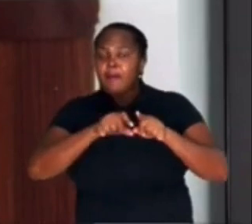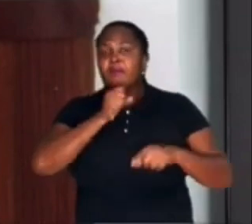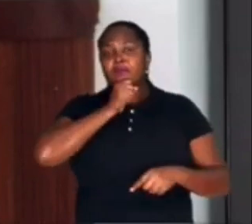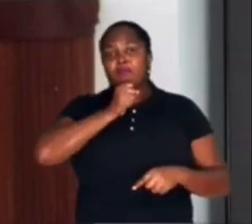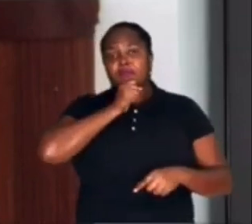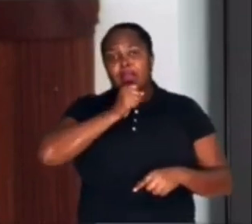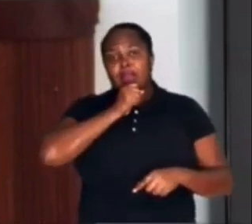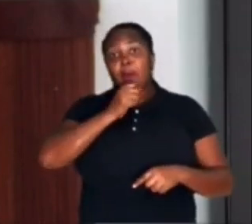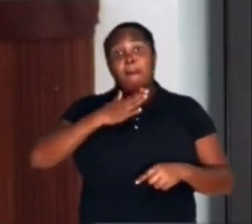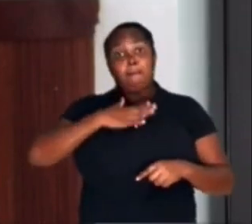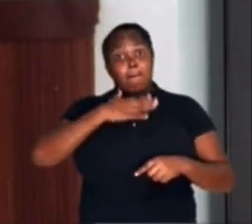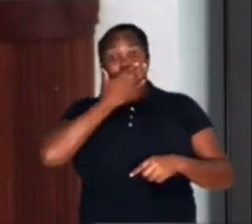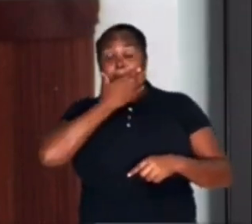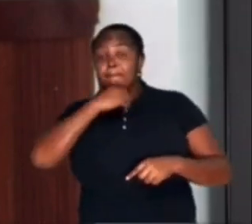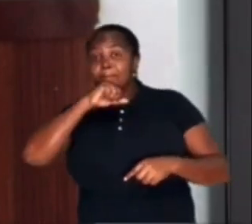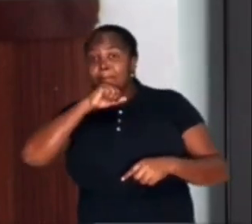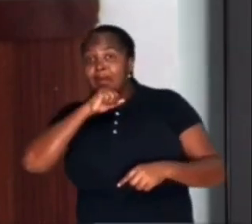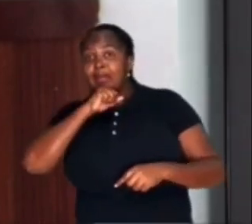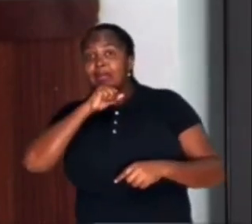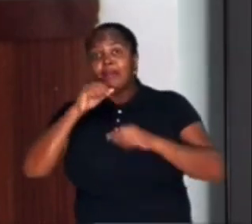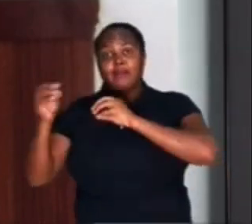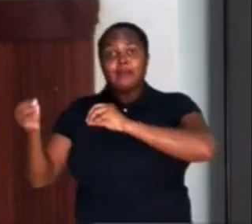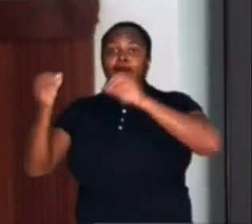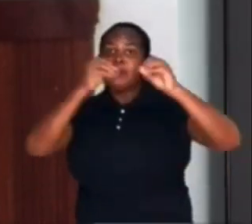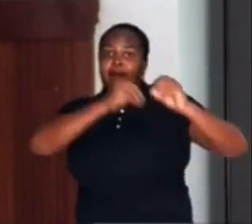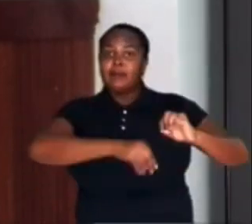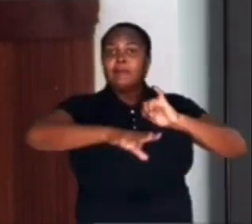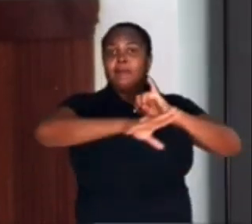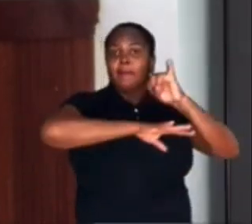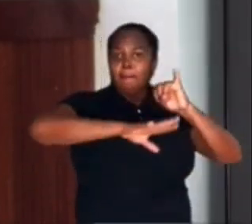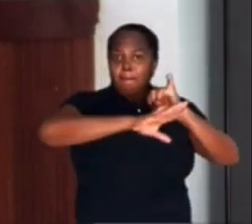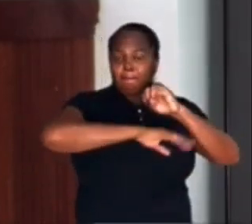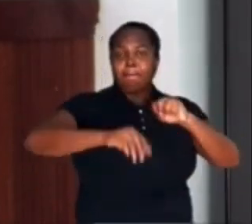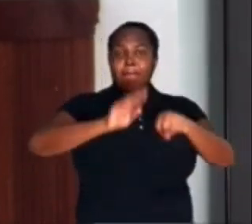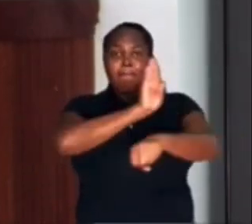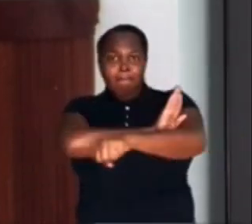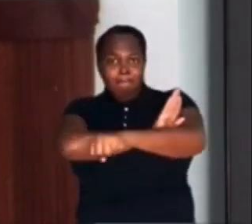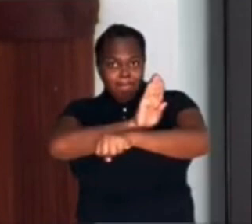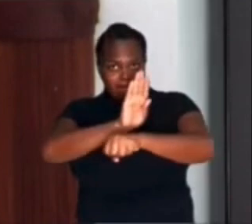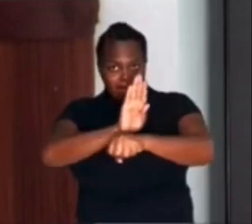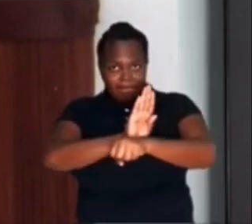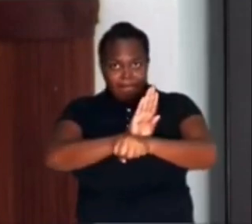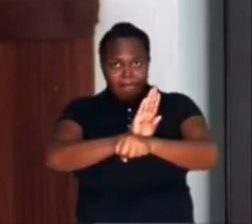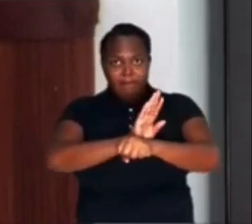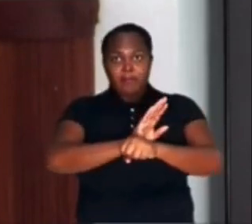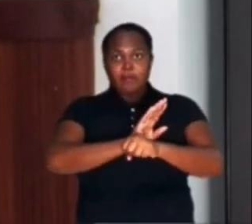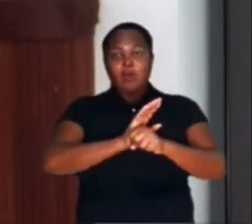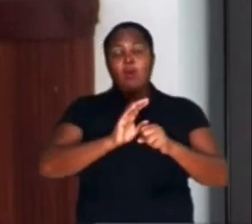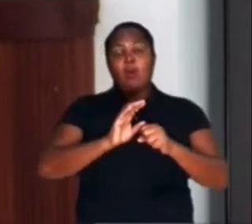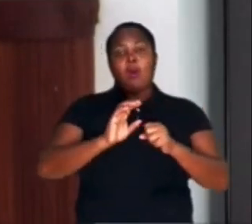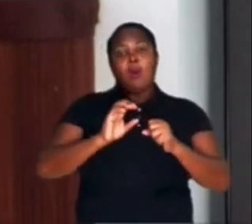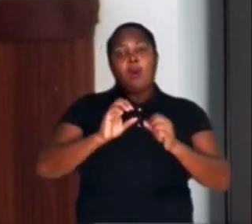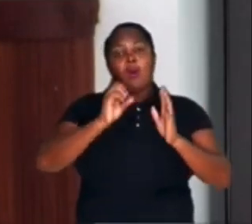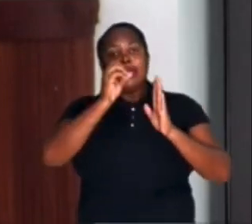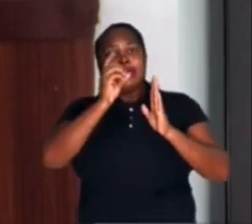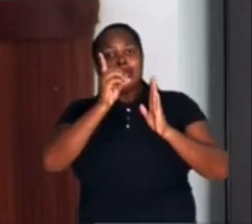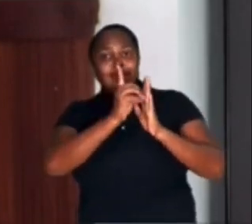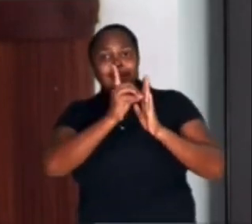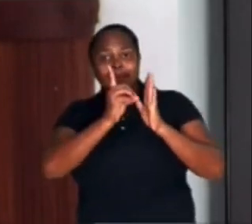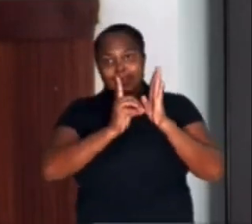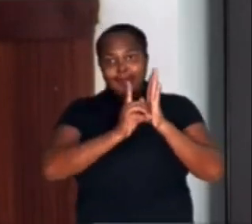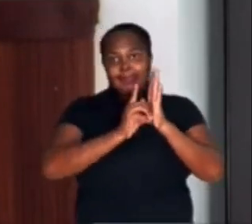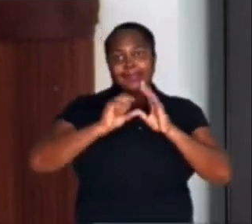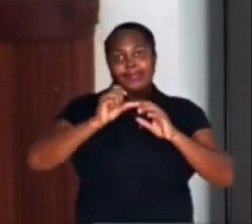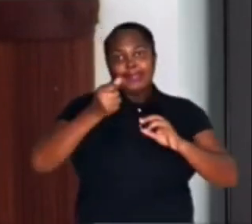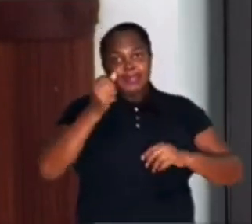meus pais moraram em Ilhéus, na Barra de Itaípe, no final dos anos 60 e início dos anos 70.